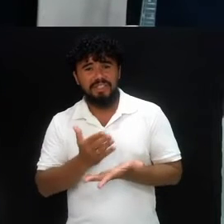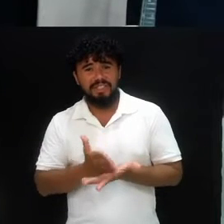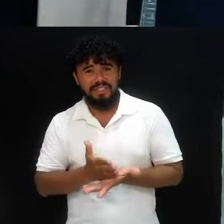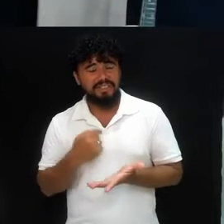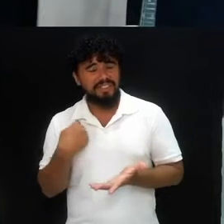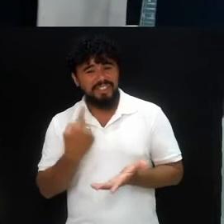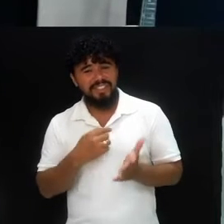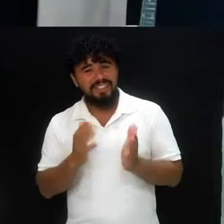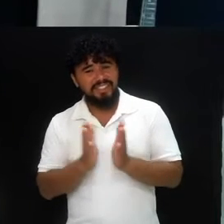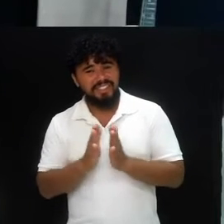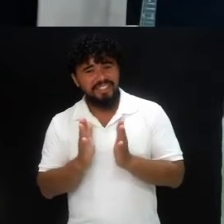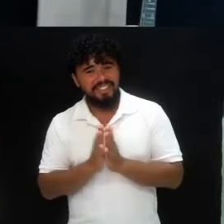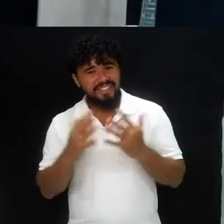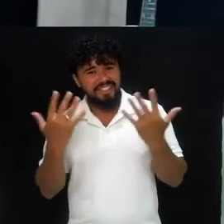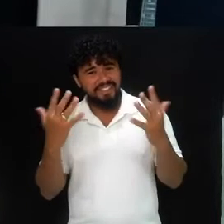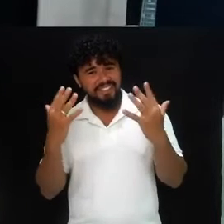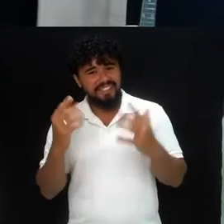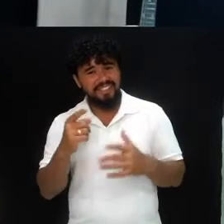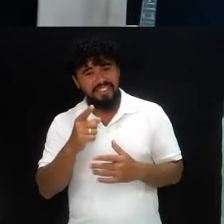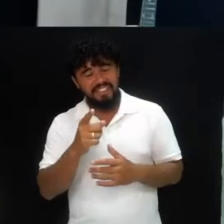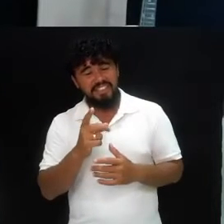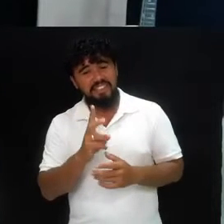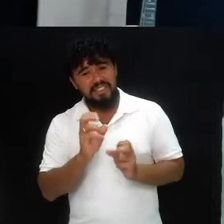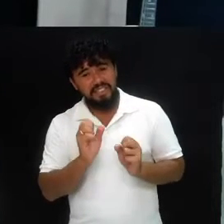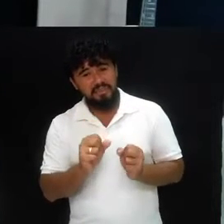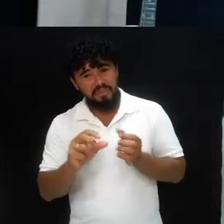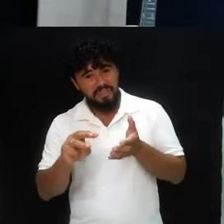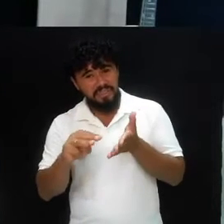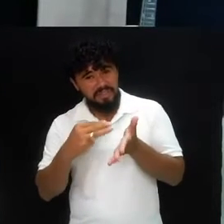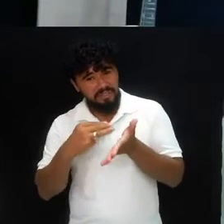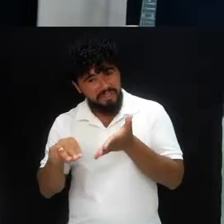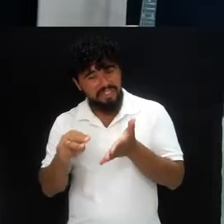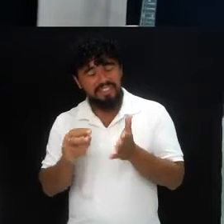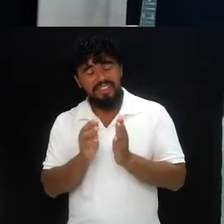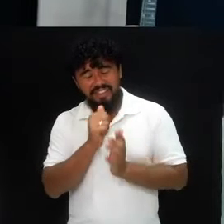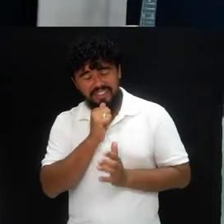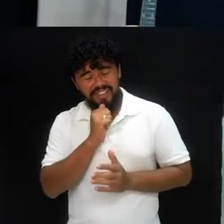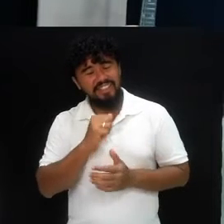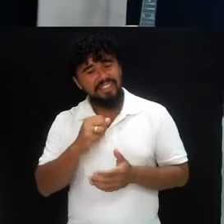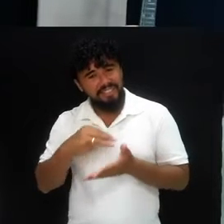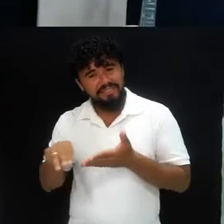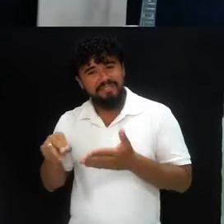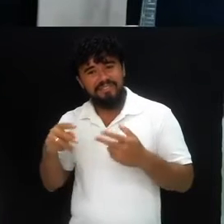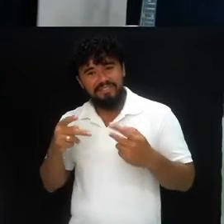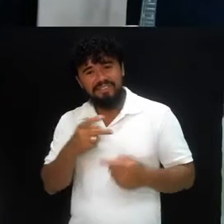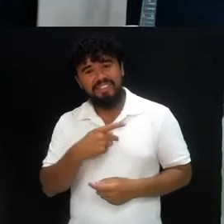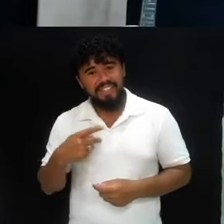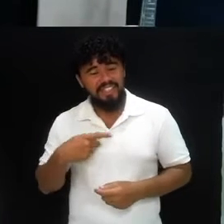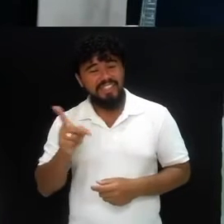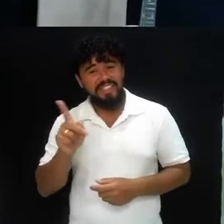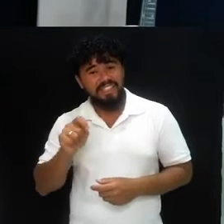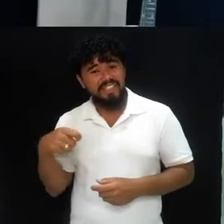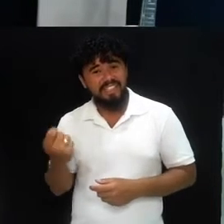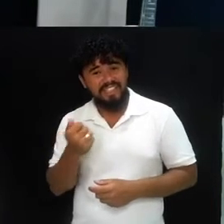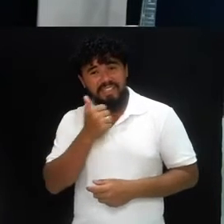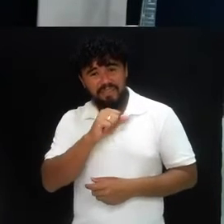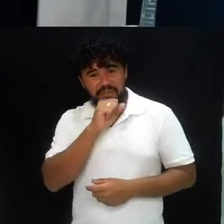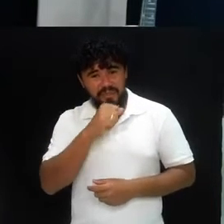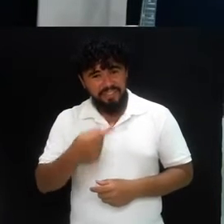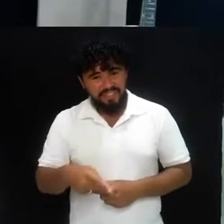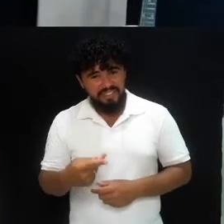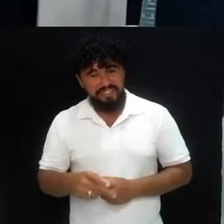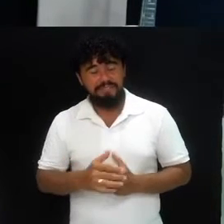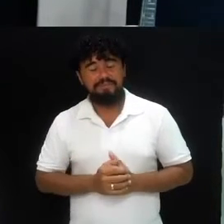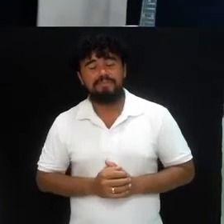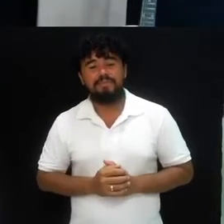parabéns, espero que você em casa se não enviou ainda a sua mensagem, envie parabenizando, ela tem sido uma mãe dessa grande família.